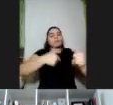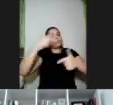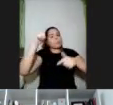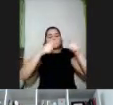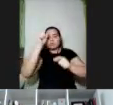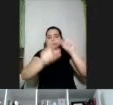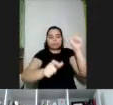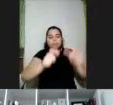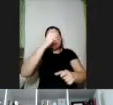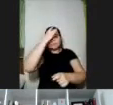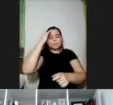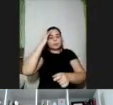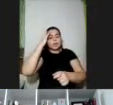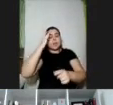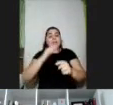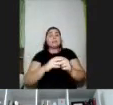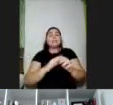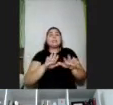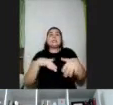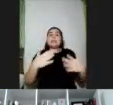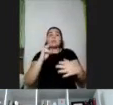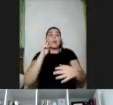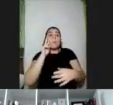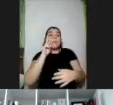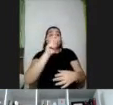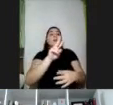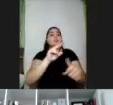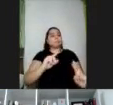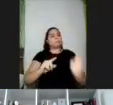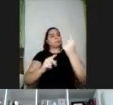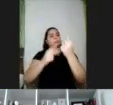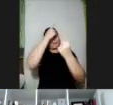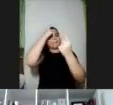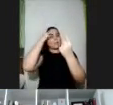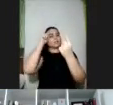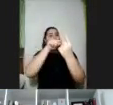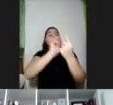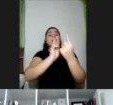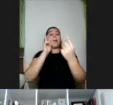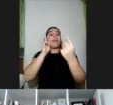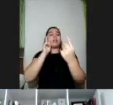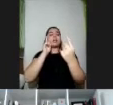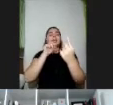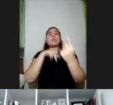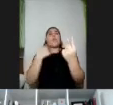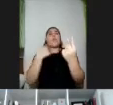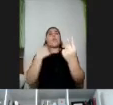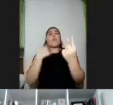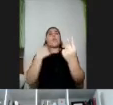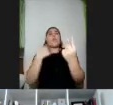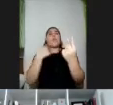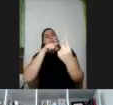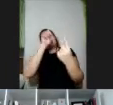olhar sobre a pessoa e vai para o olhar sobre as barreiras. A questão não é se a pessoa tem deficiência ou não, a pessoa é como ela é, ponto.